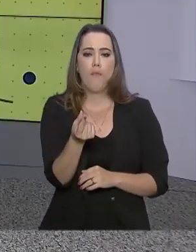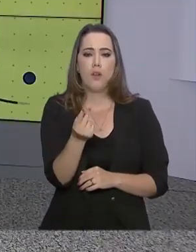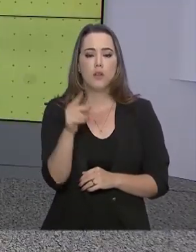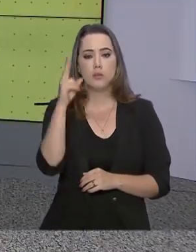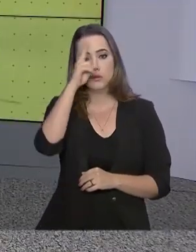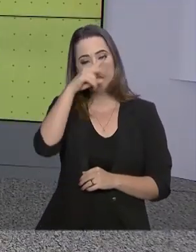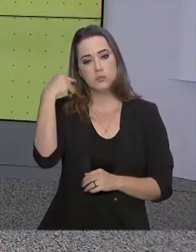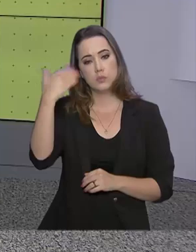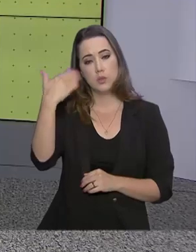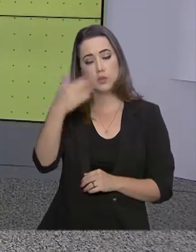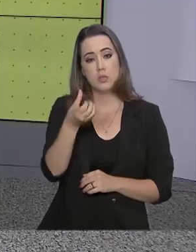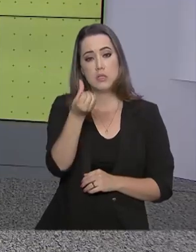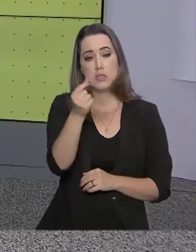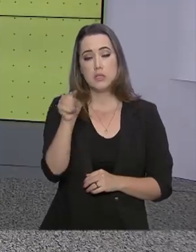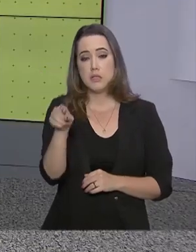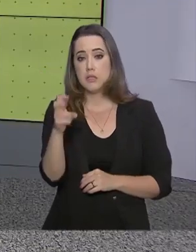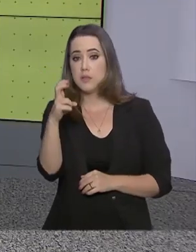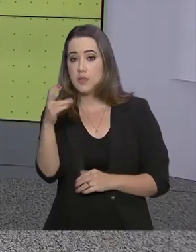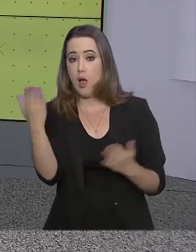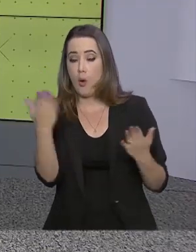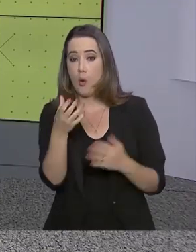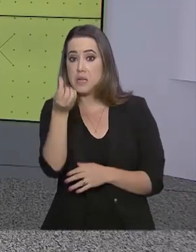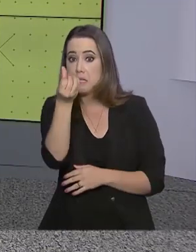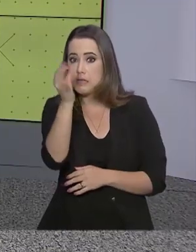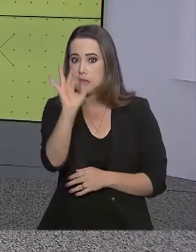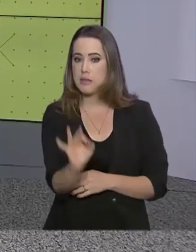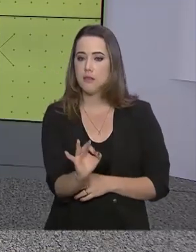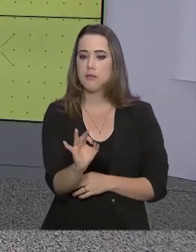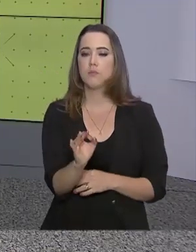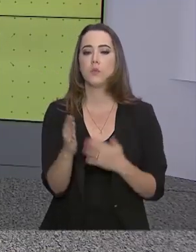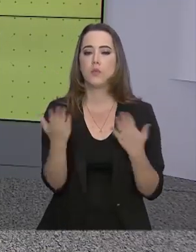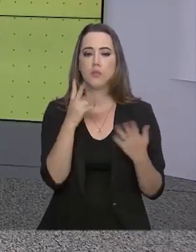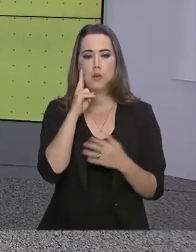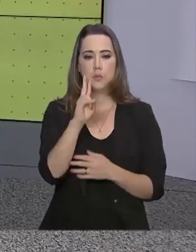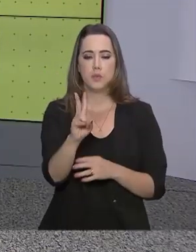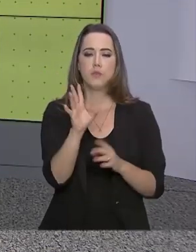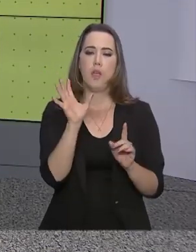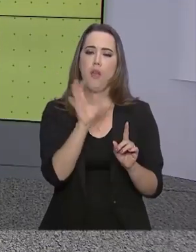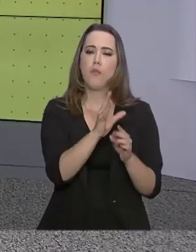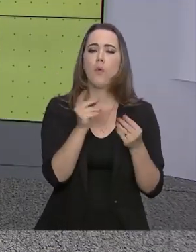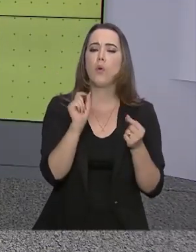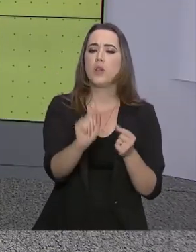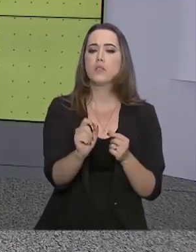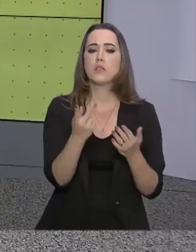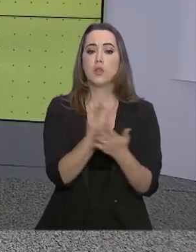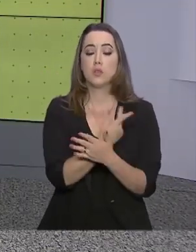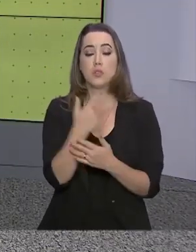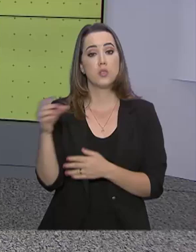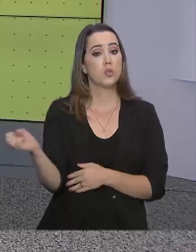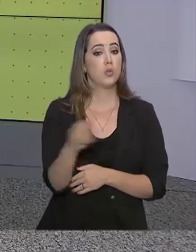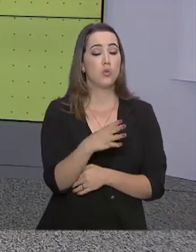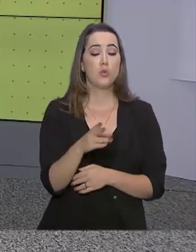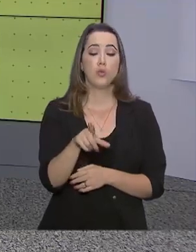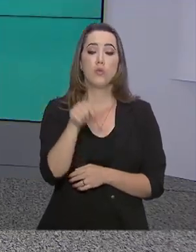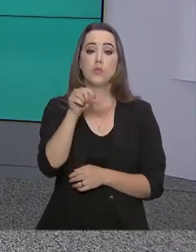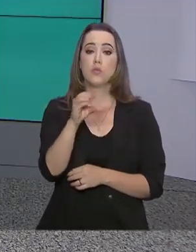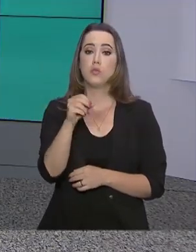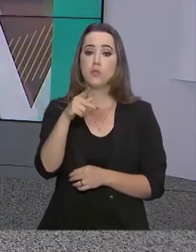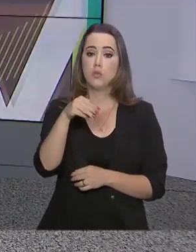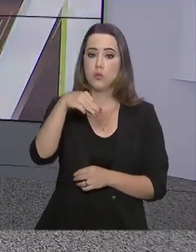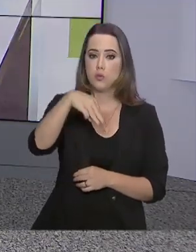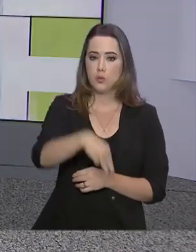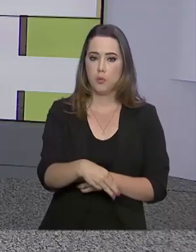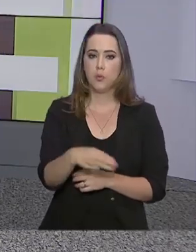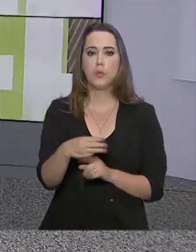da história. Passou de 6,5% para 6%. Confira agora o impacto da decisão inédita do Copom, o